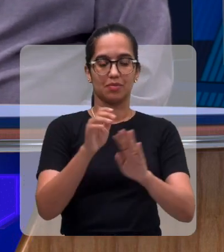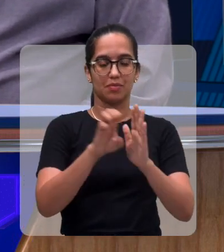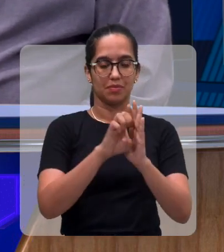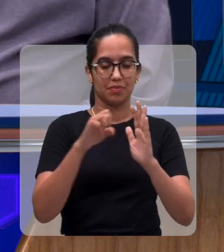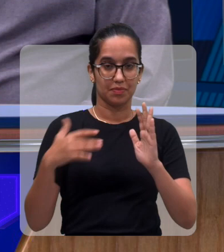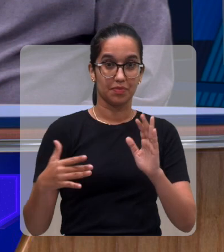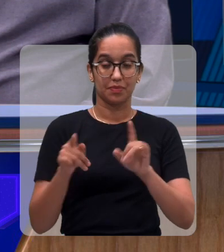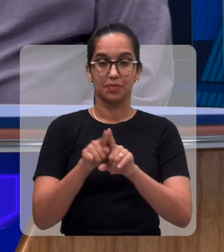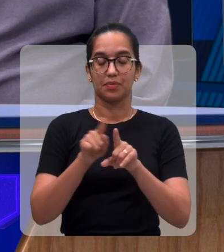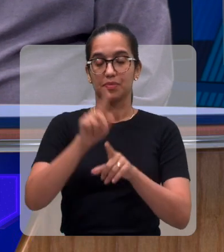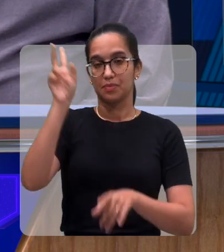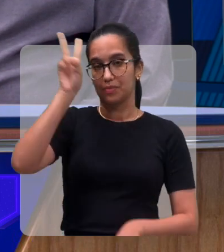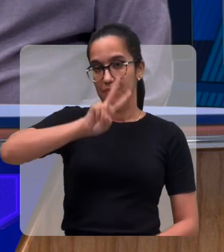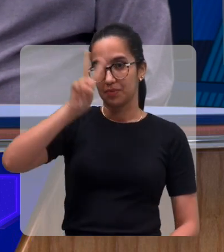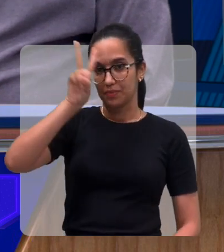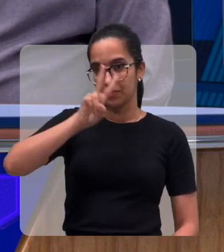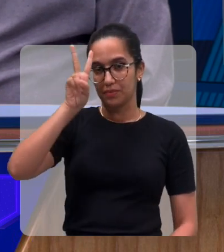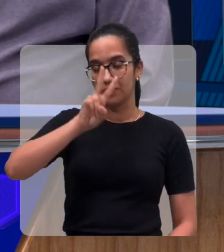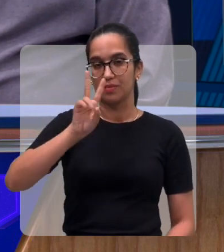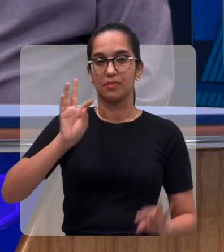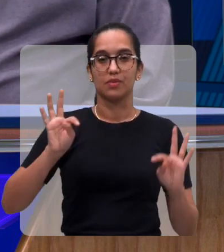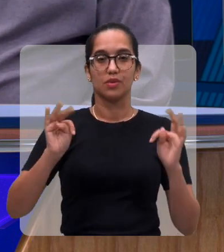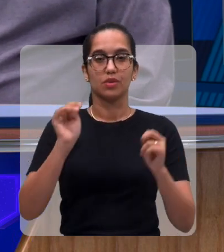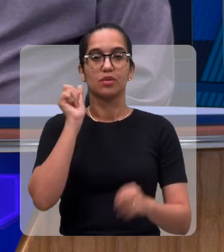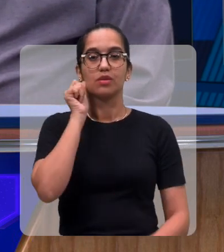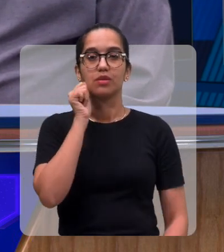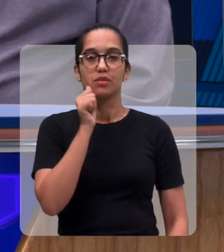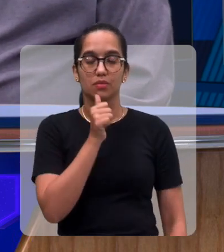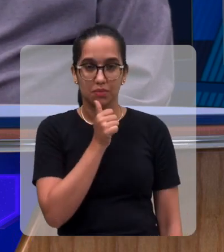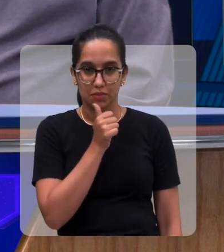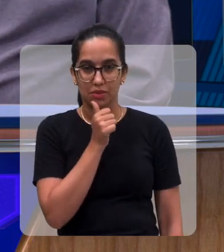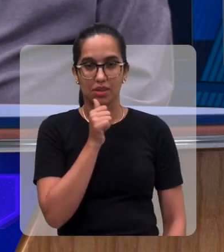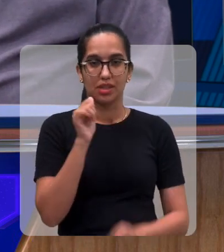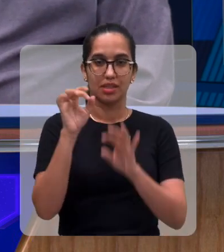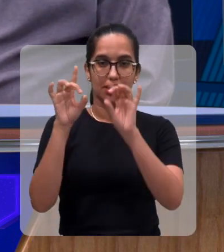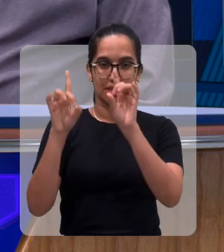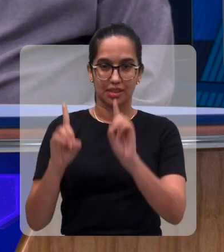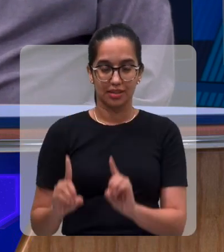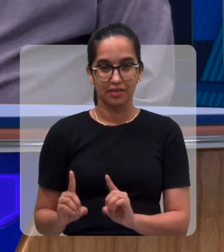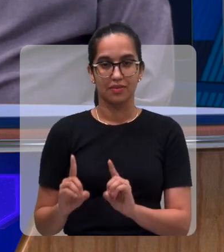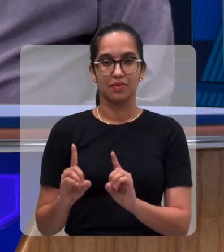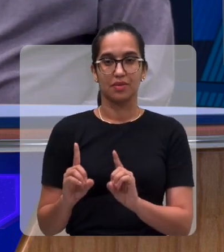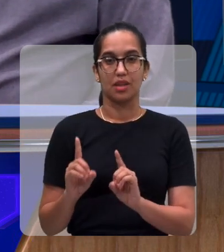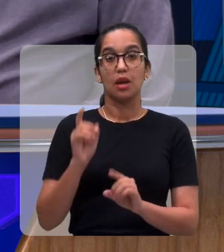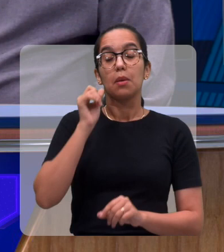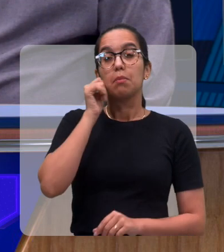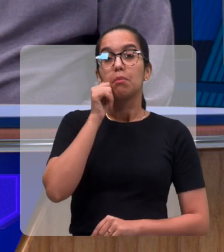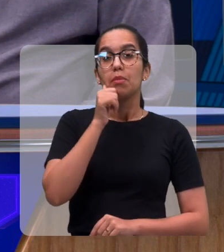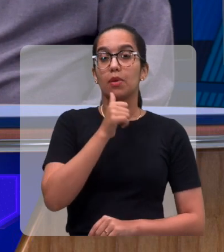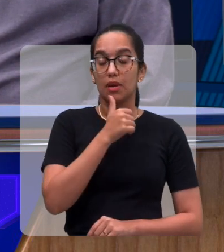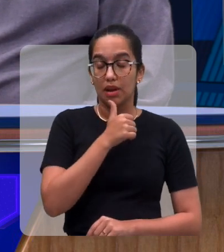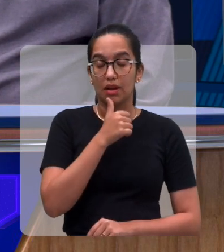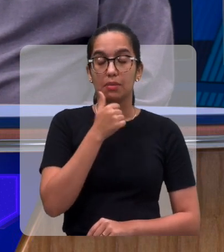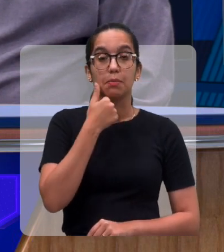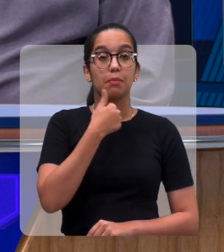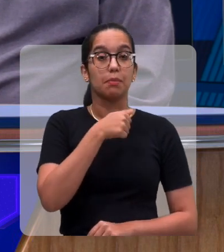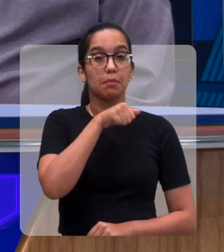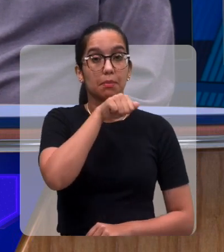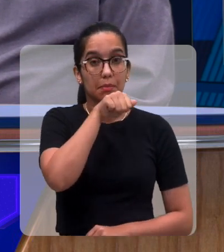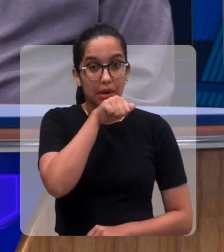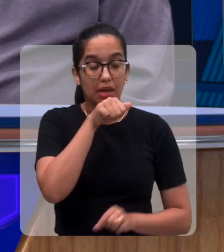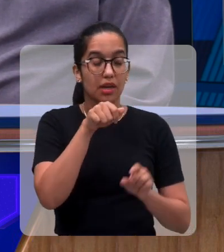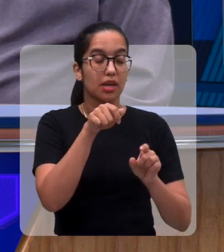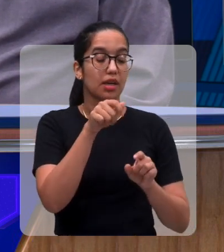E para lembrar de todas as mulheres com deficiência, mulheres que são mães de